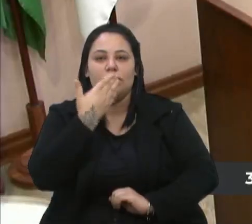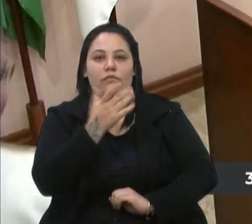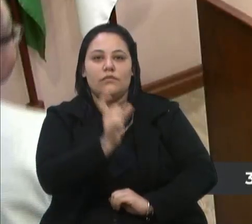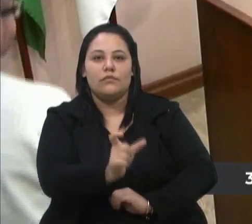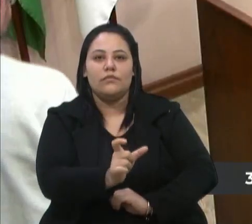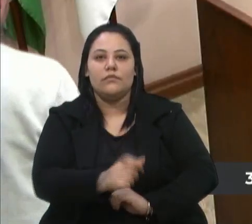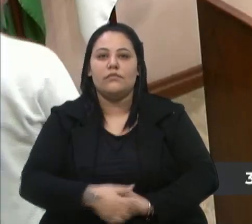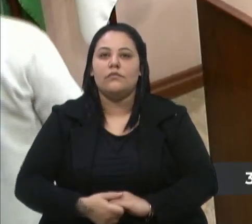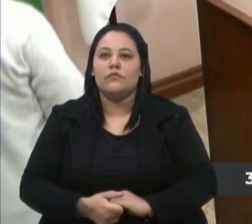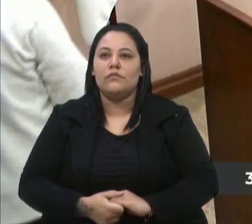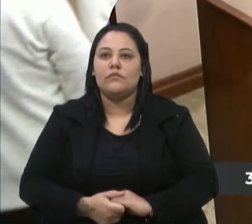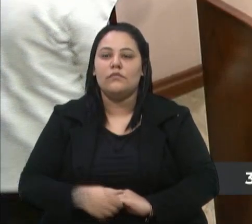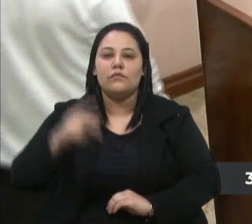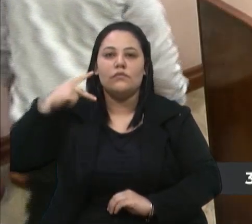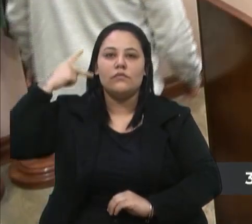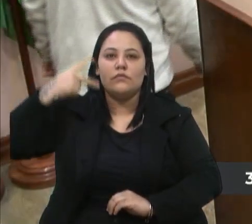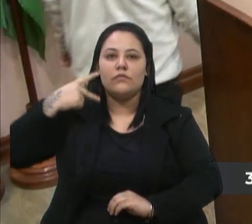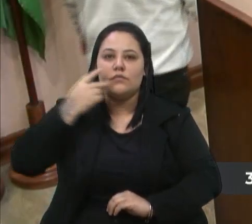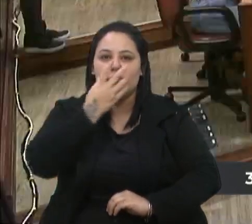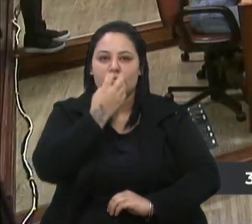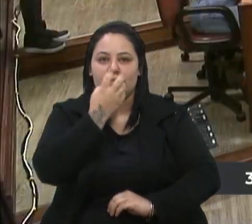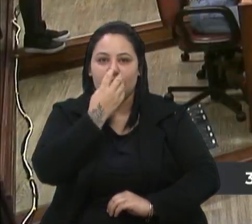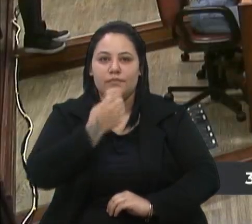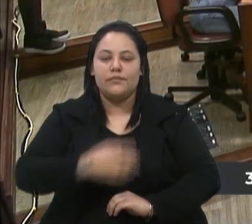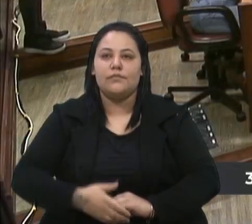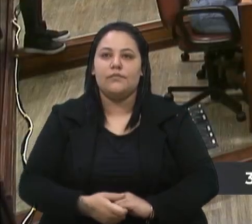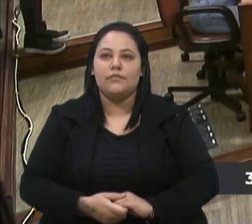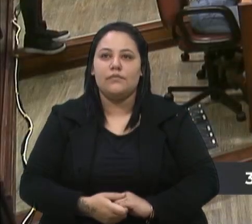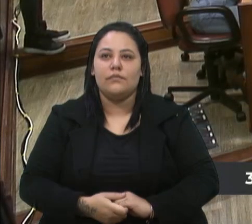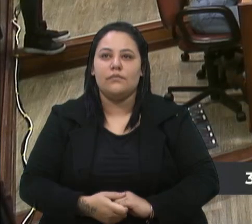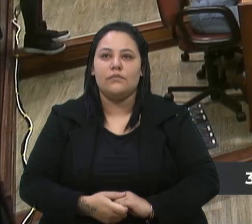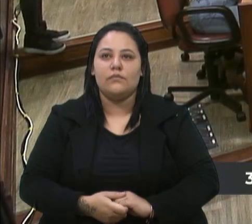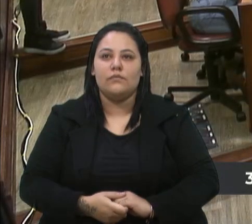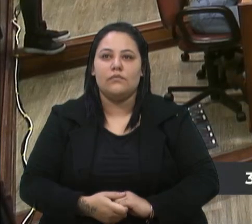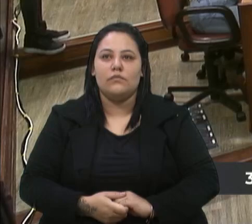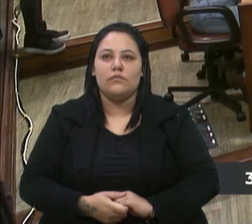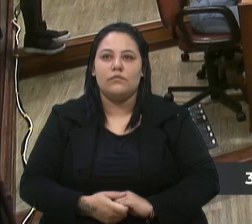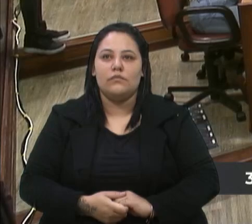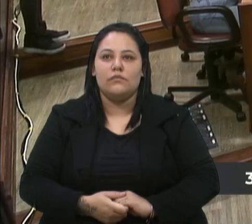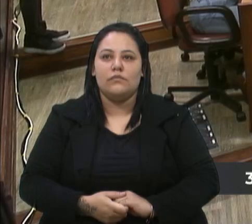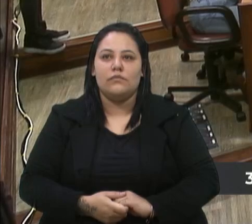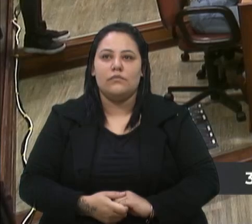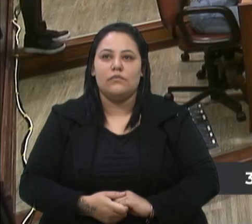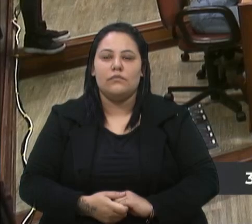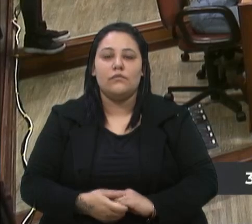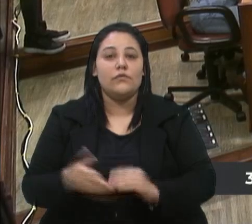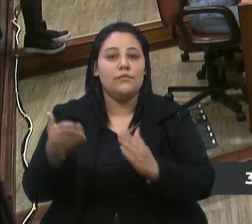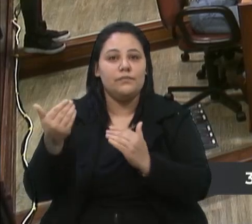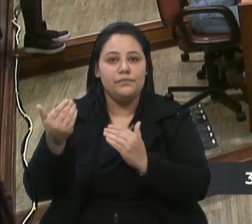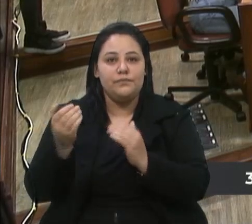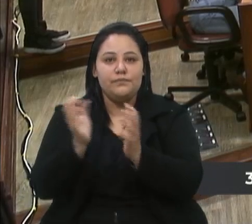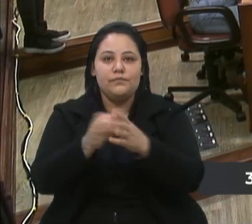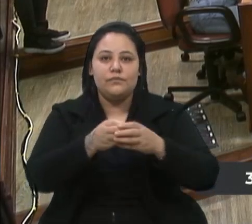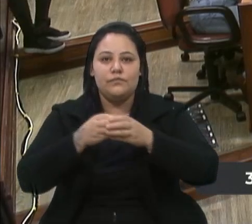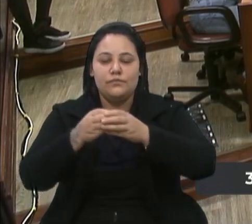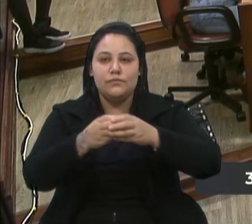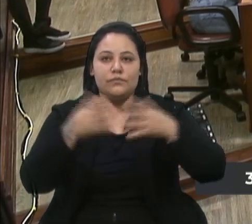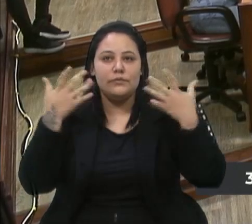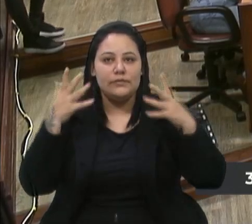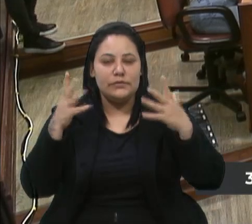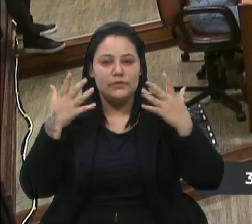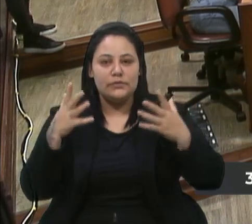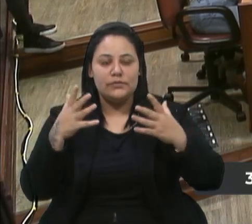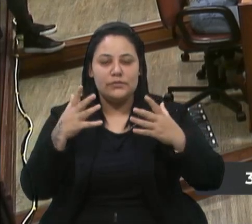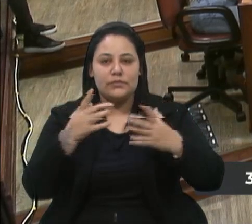Com a palavra, o vereador Camiles. O Coro Juvenil do Moinho Ux está celebrando sua primeira